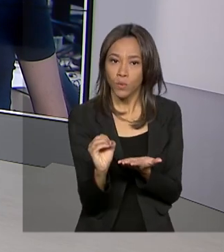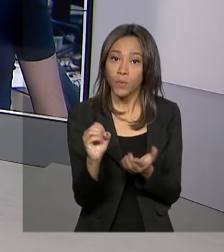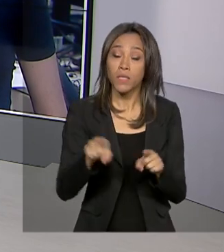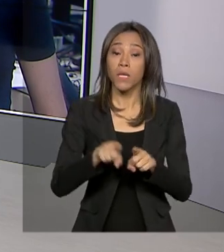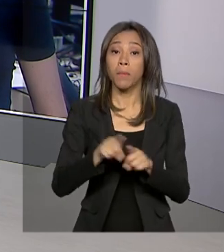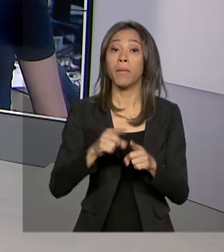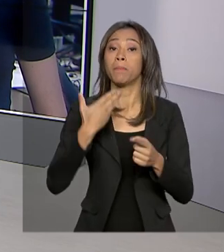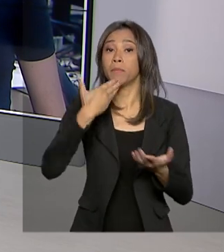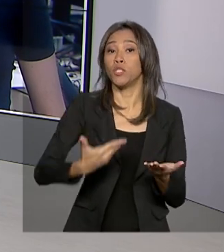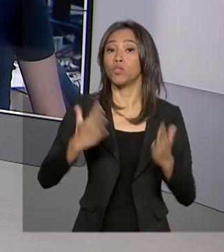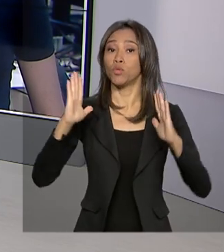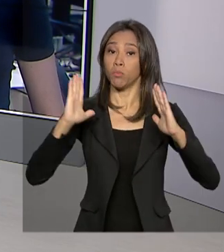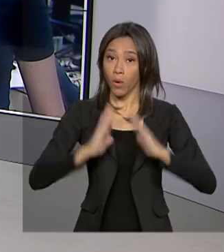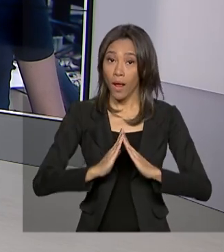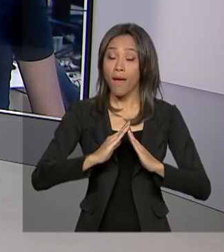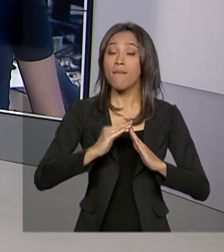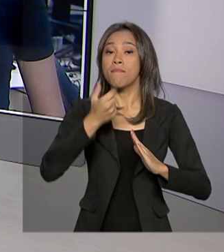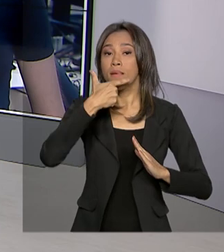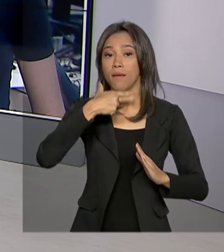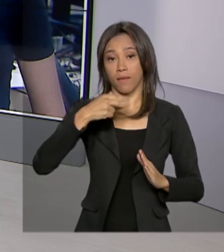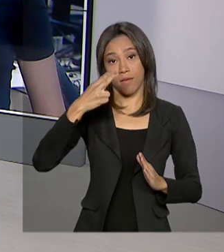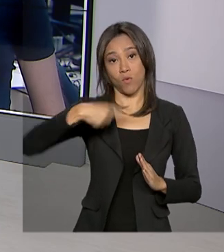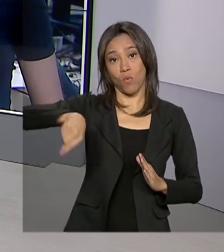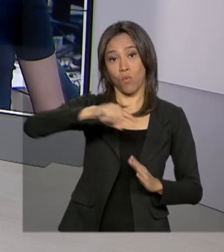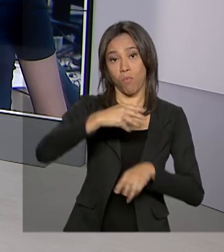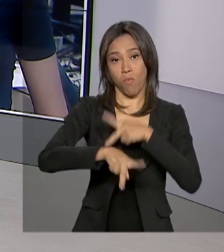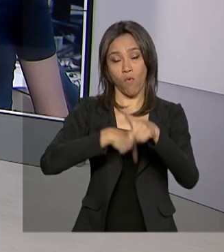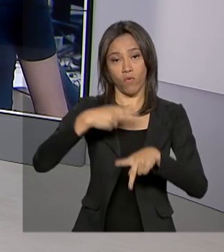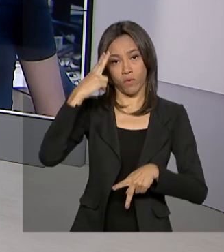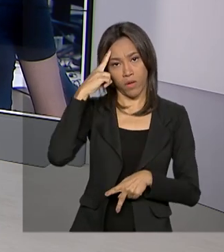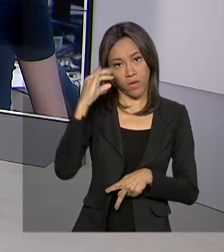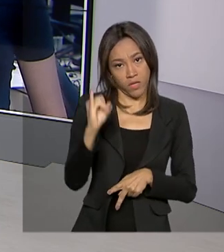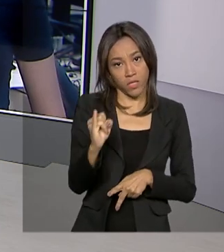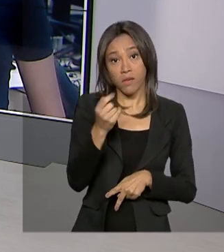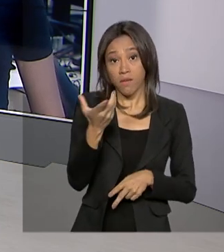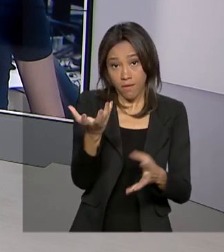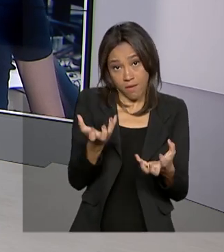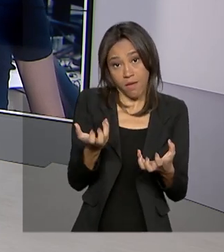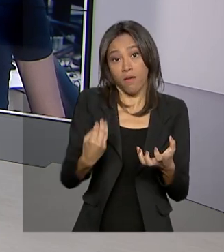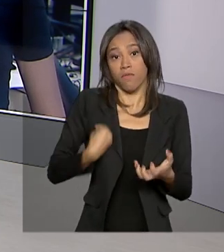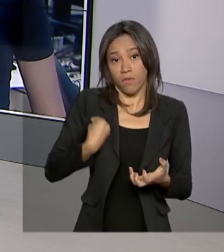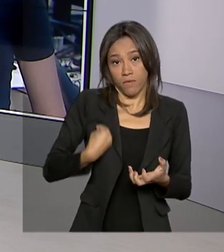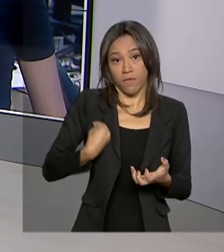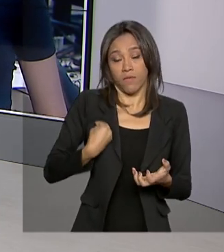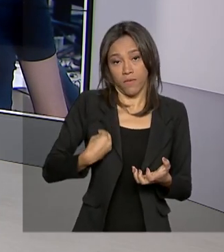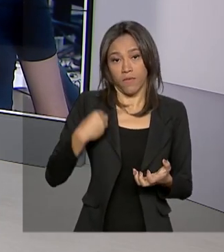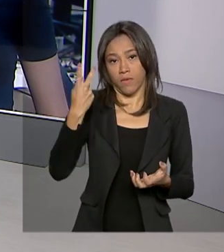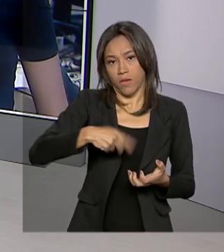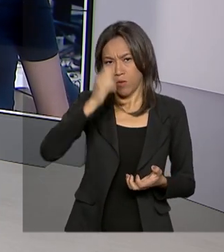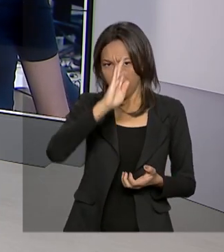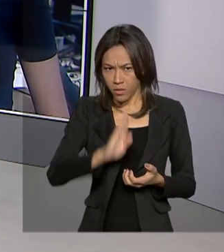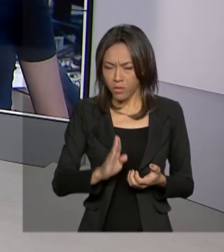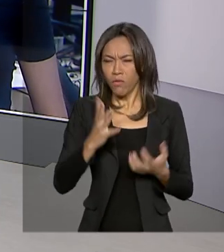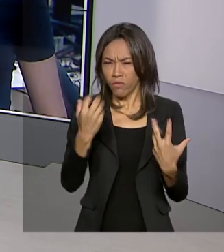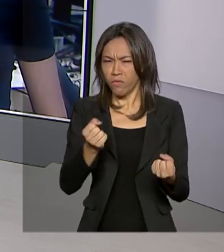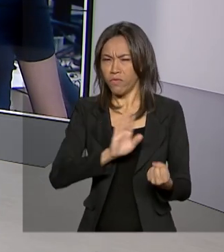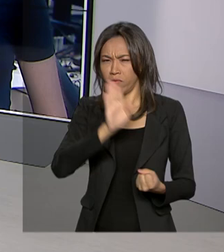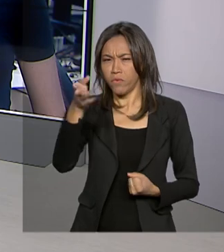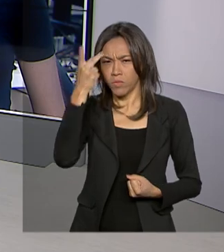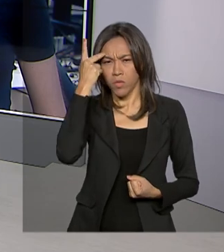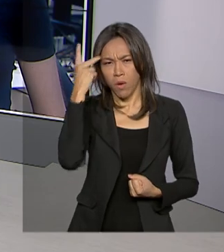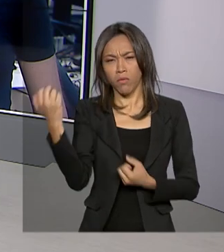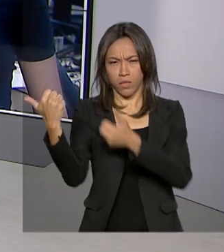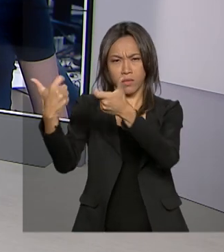residência para haitianos que querem viver aqui no Brasil. Vamos até São Paulo conversar sobre esse assunto com a repórter Raquel Settes.